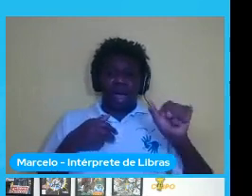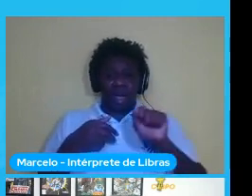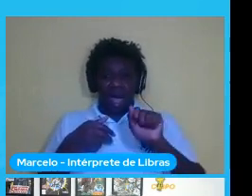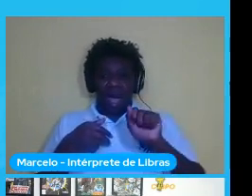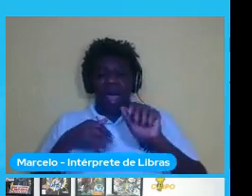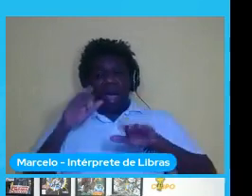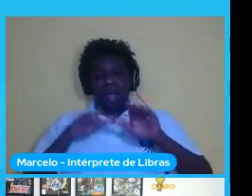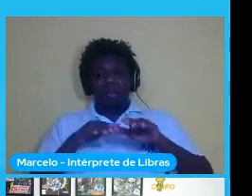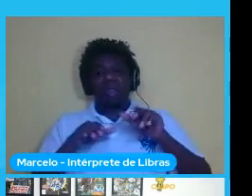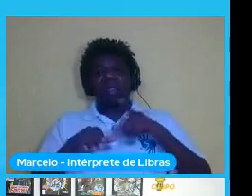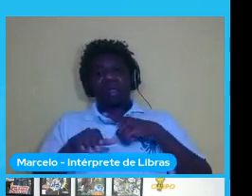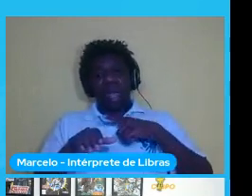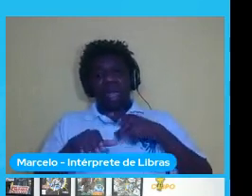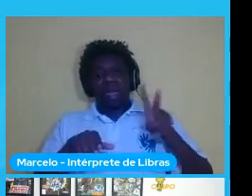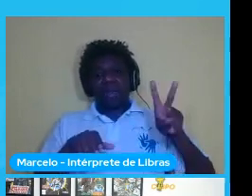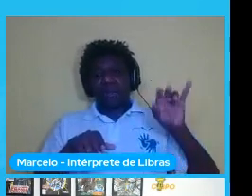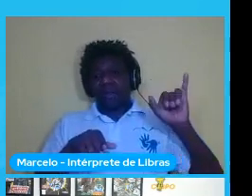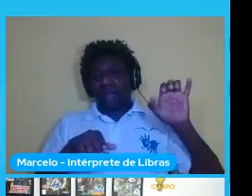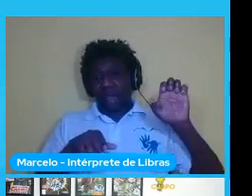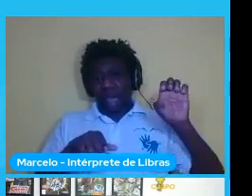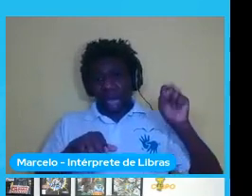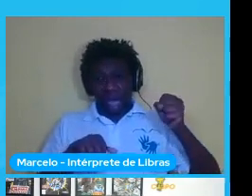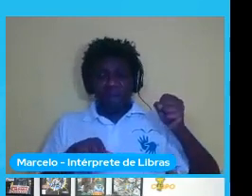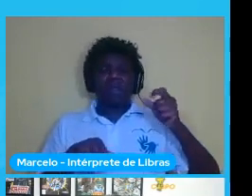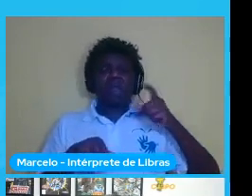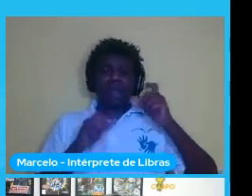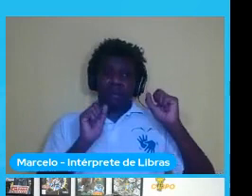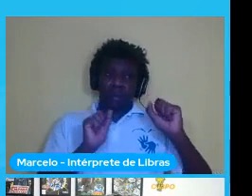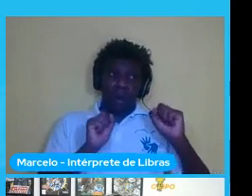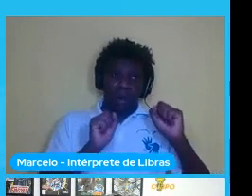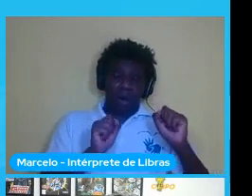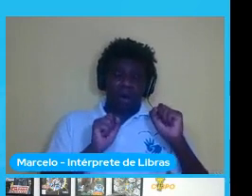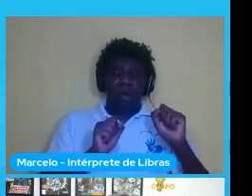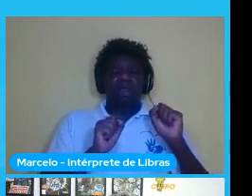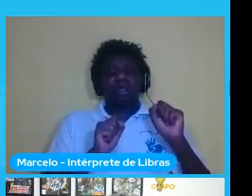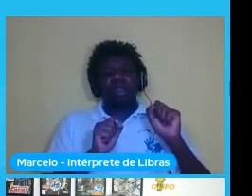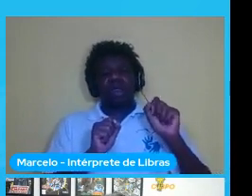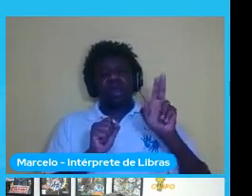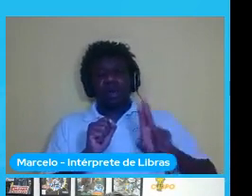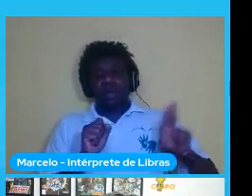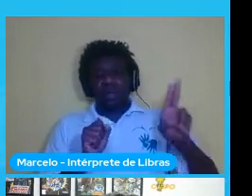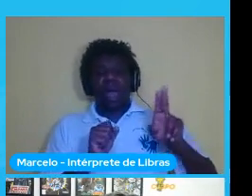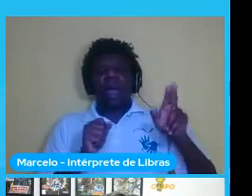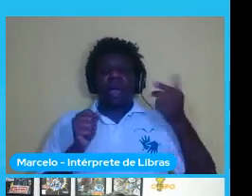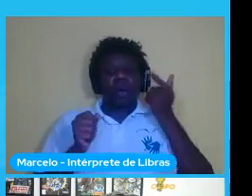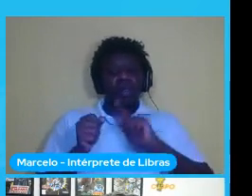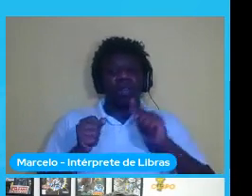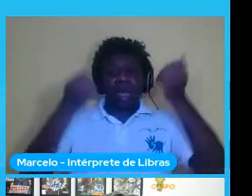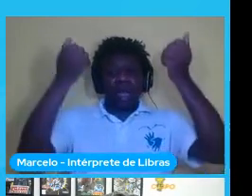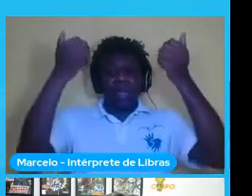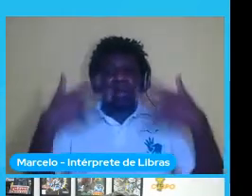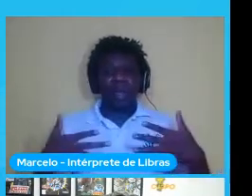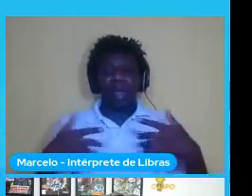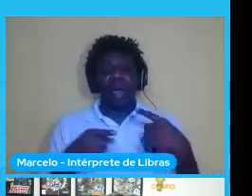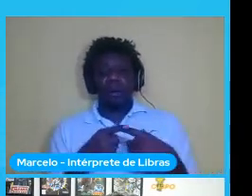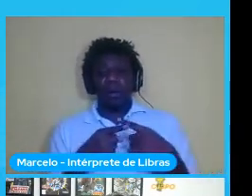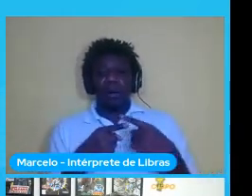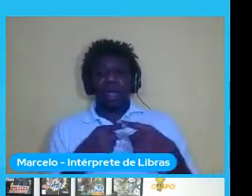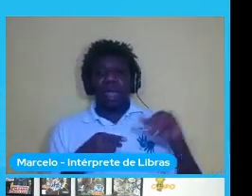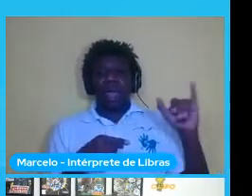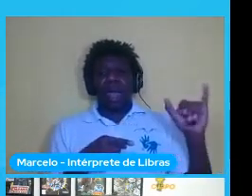viéses obviamente devem ser corrigidos podem e devem elas conseguem explicar porque a IA chegou naquela decisão